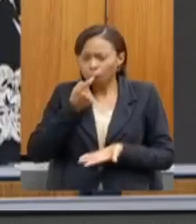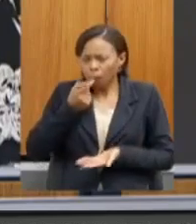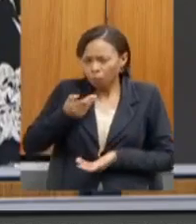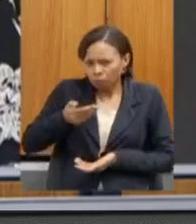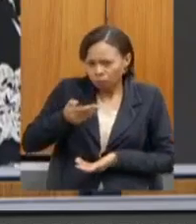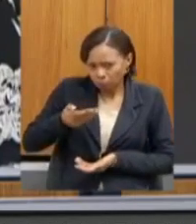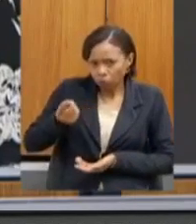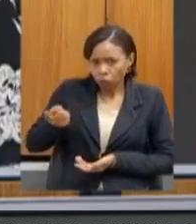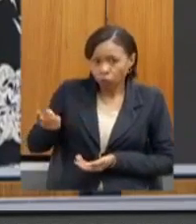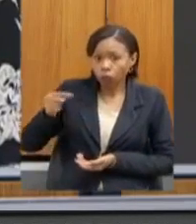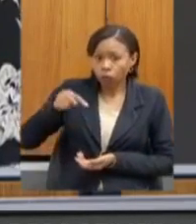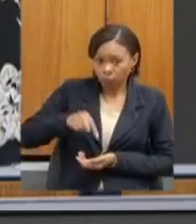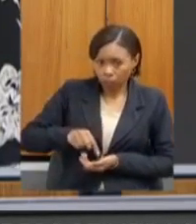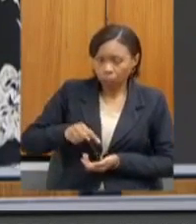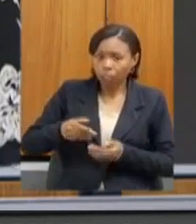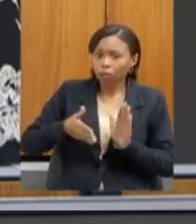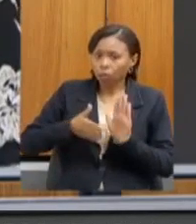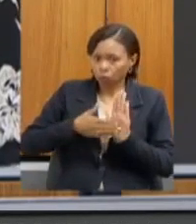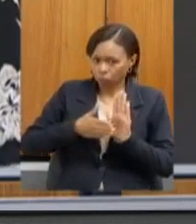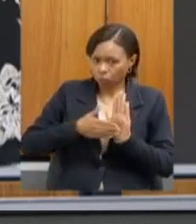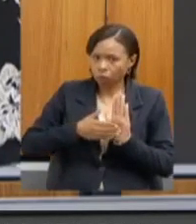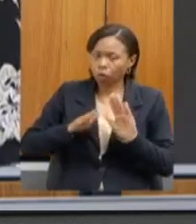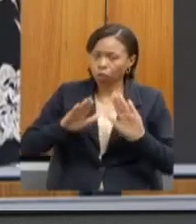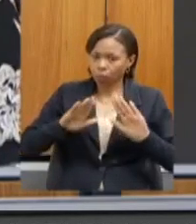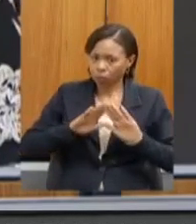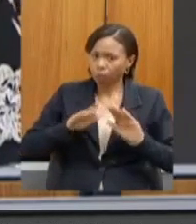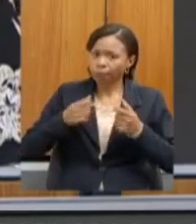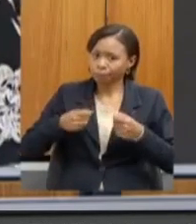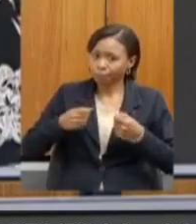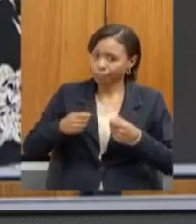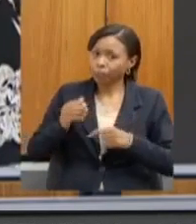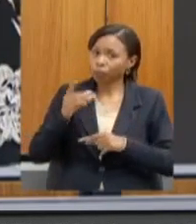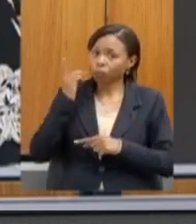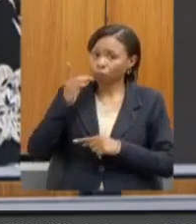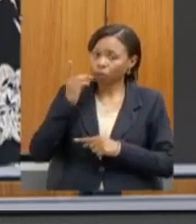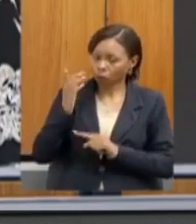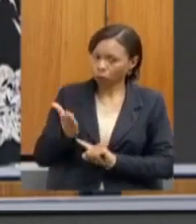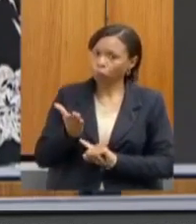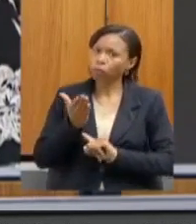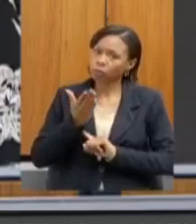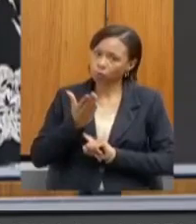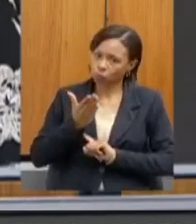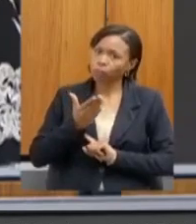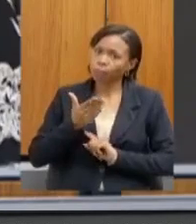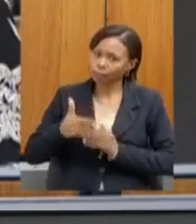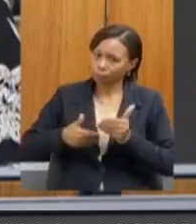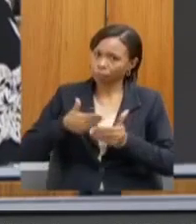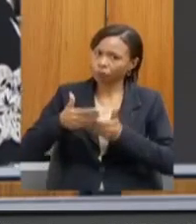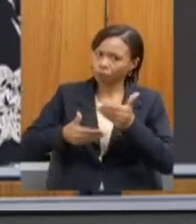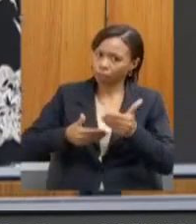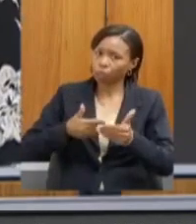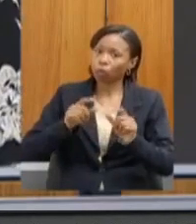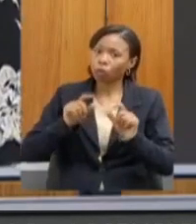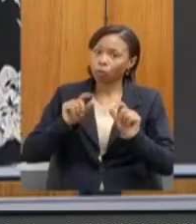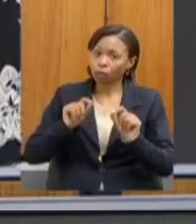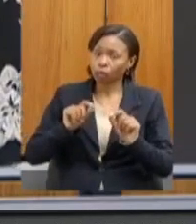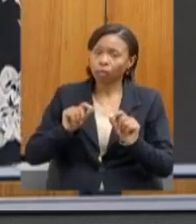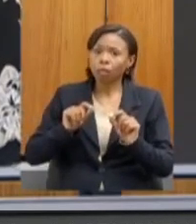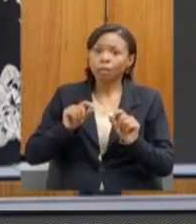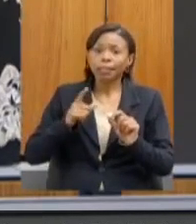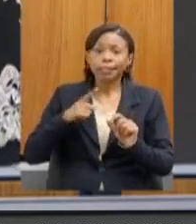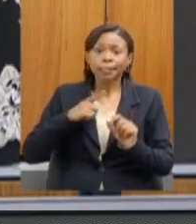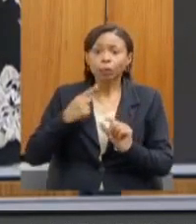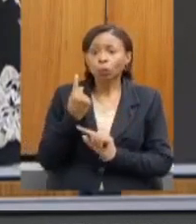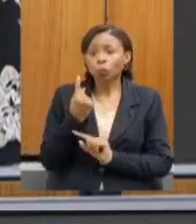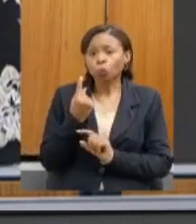Assembleia uma proposta e vamos precisar do apoio de todos os deputados nesse processo. O Marco nos dá um ano